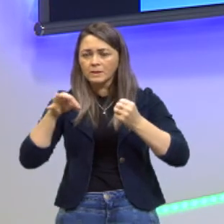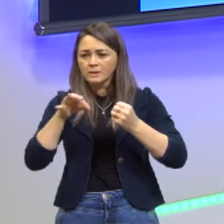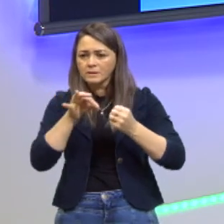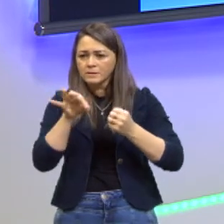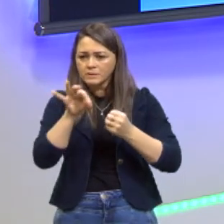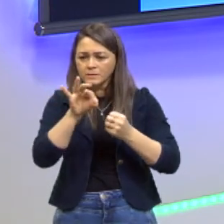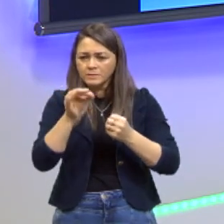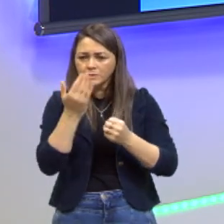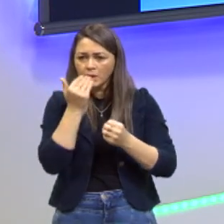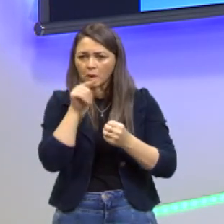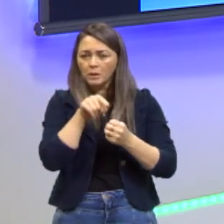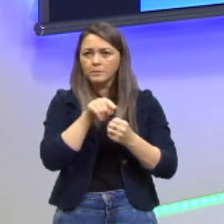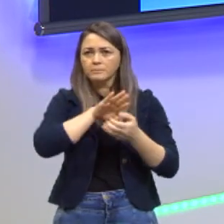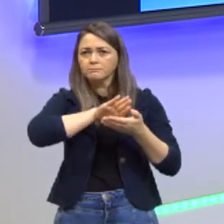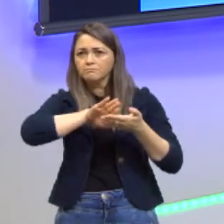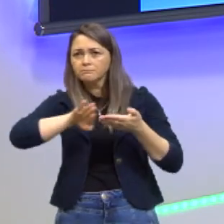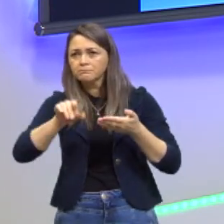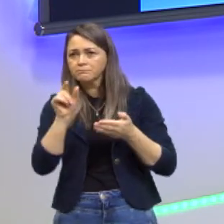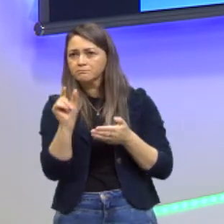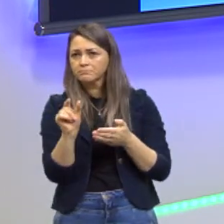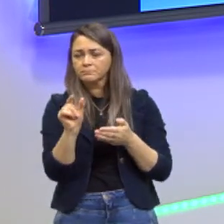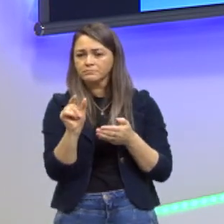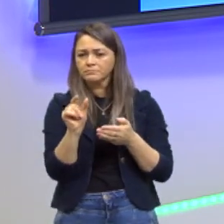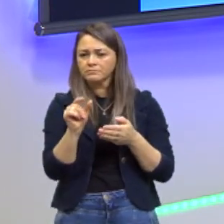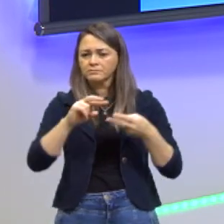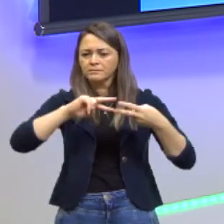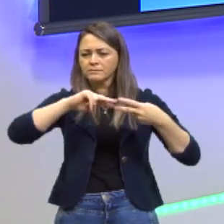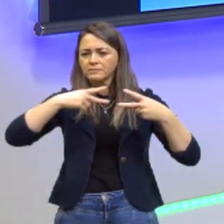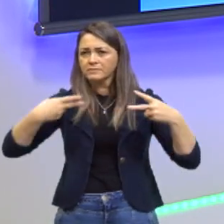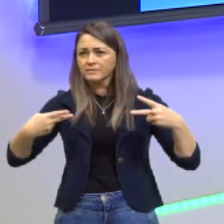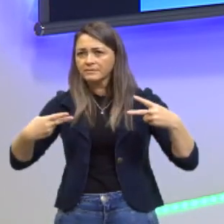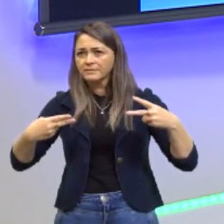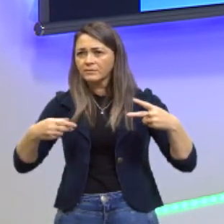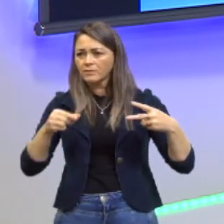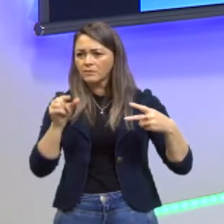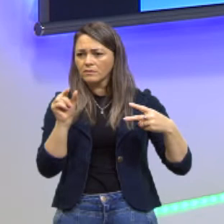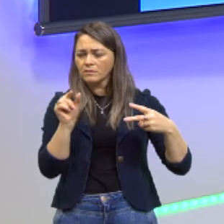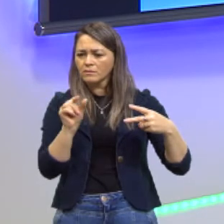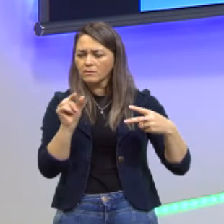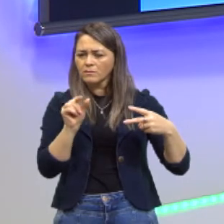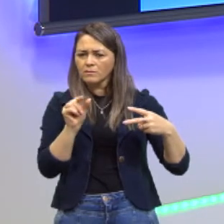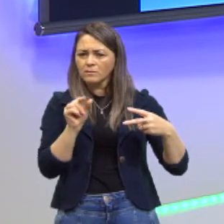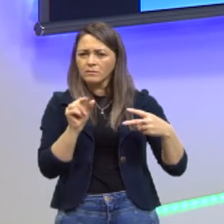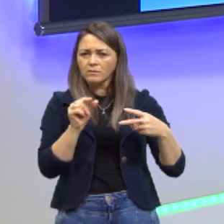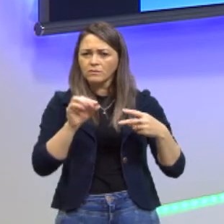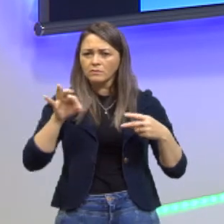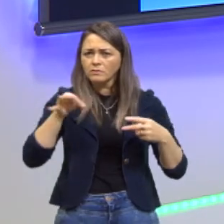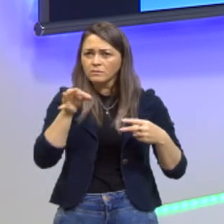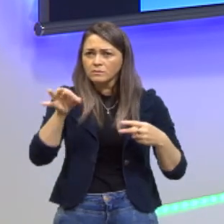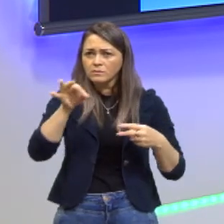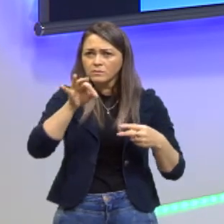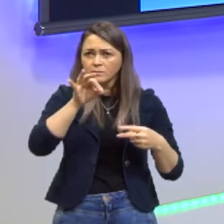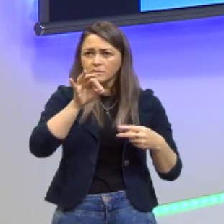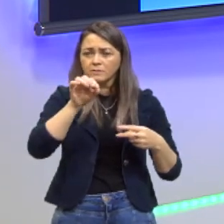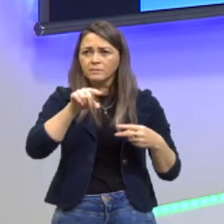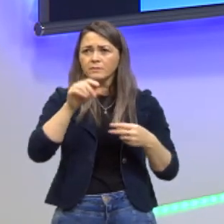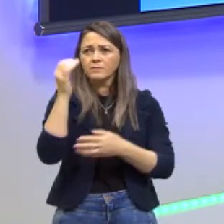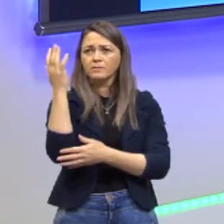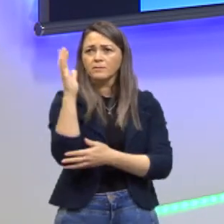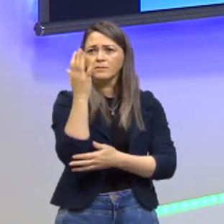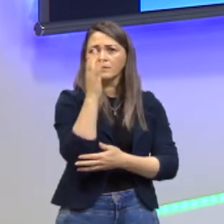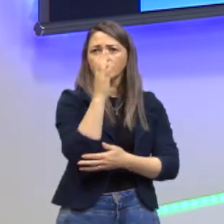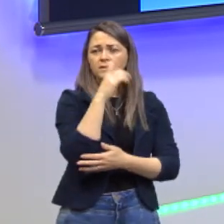por exemplo, um trecho de um DNA de um inseto, alguma planta que tenha